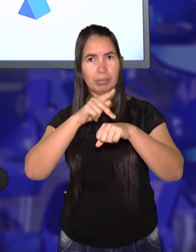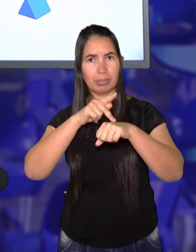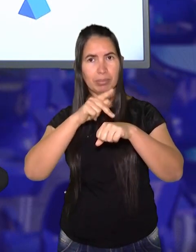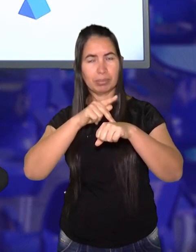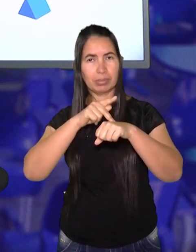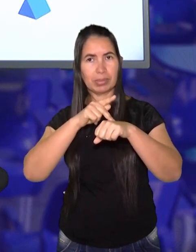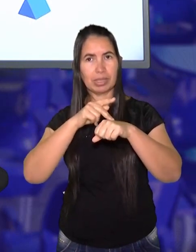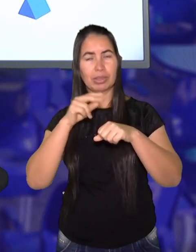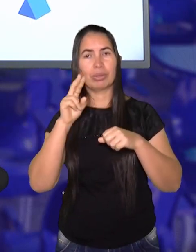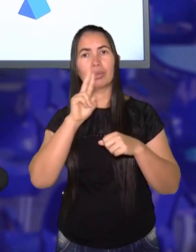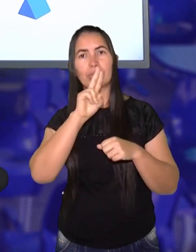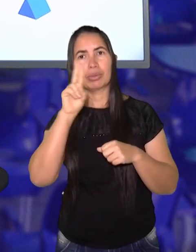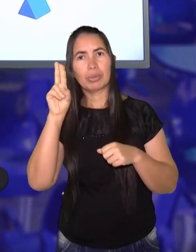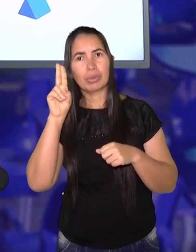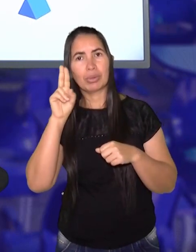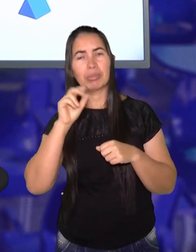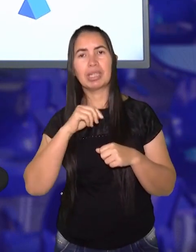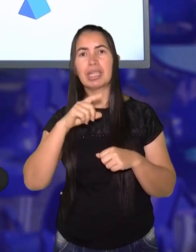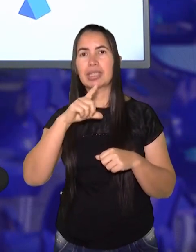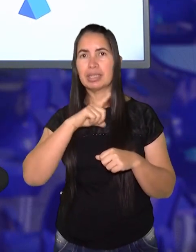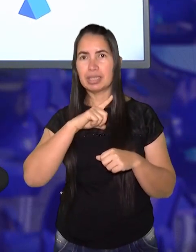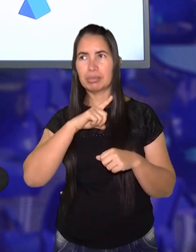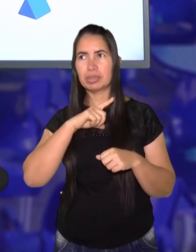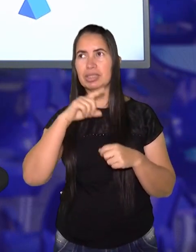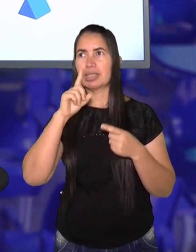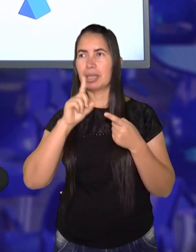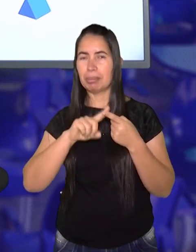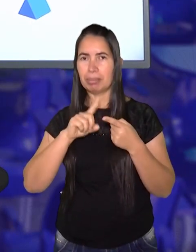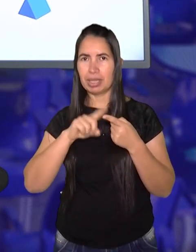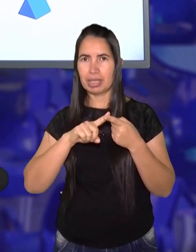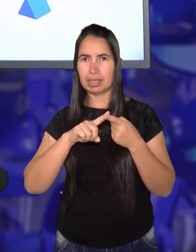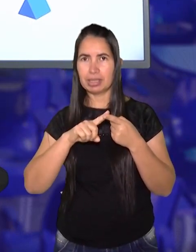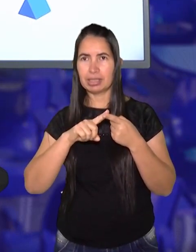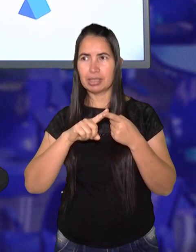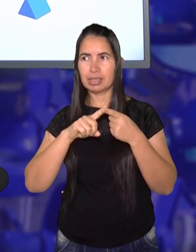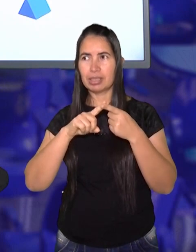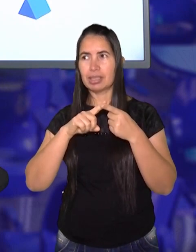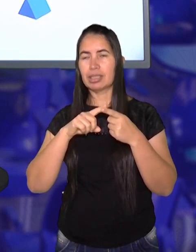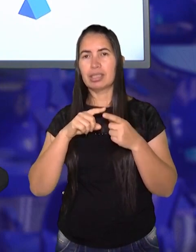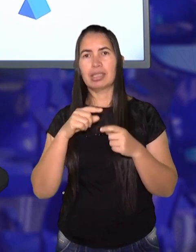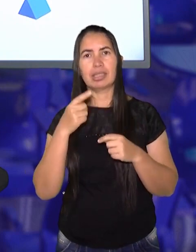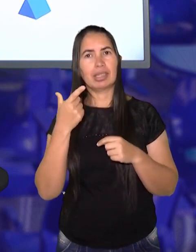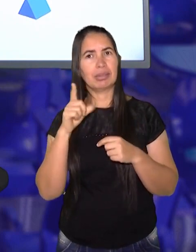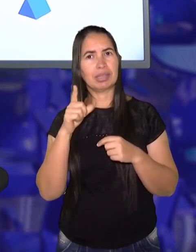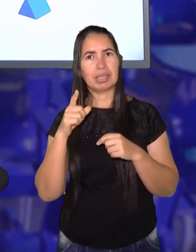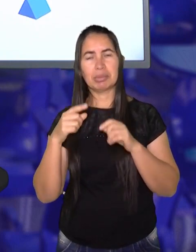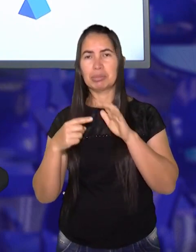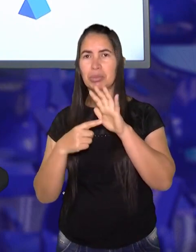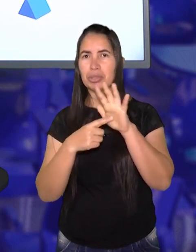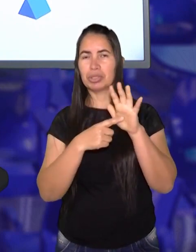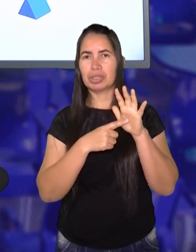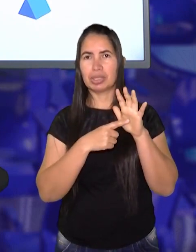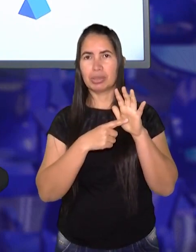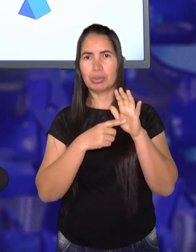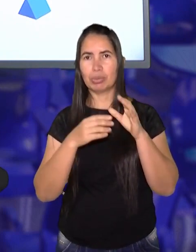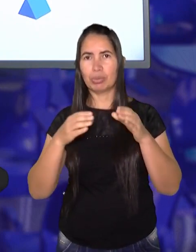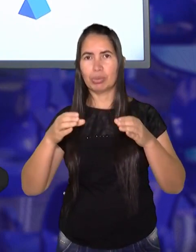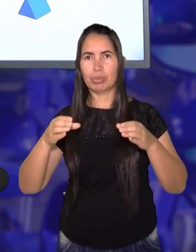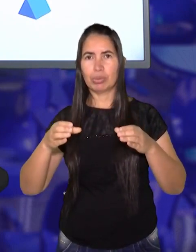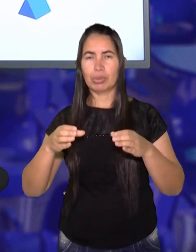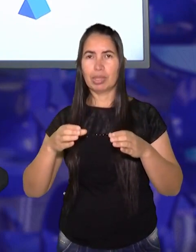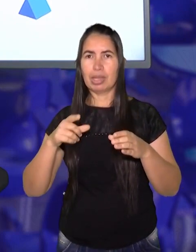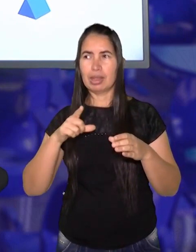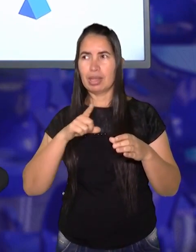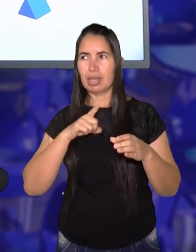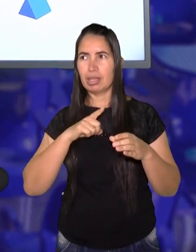epípedo, como ele é chamado. Temos aqui o cilindro. Não temos aqui mostrando, mas nós temos